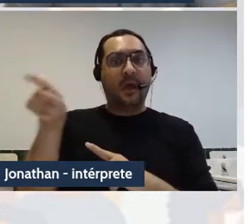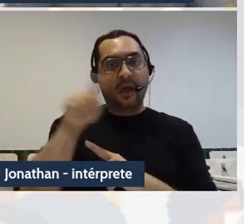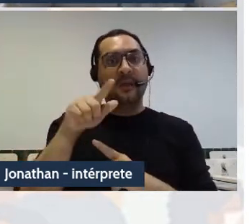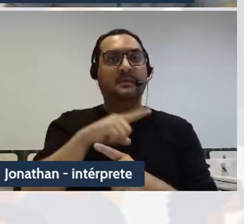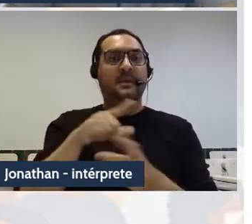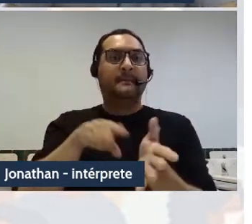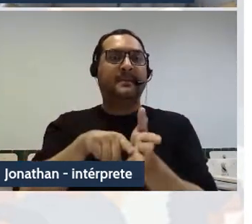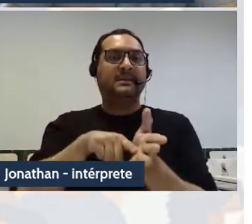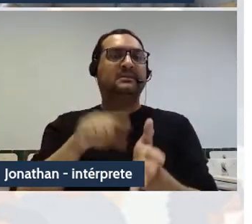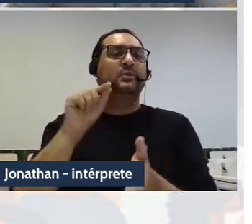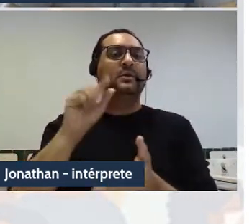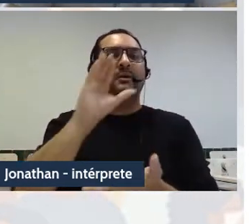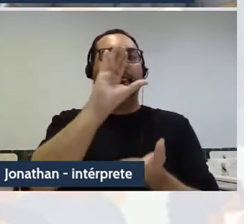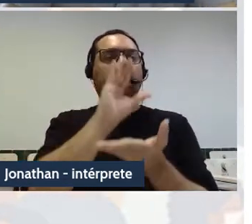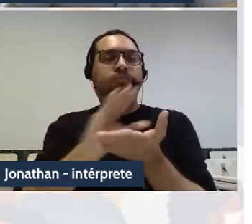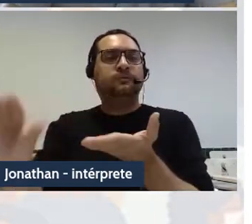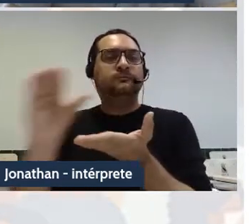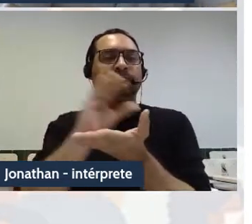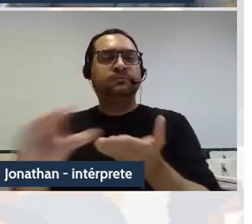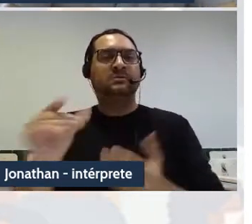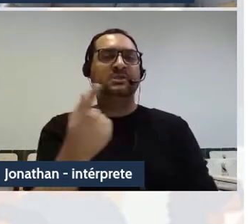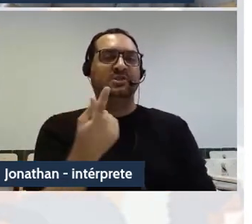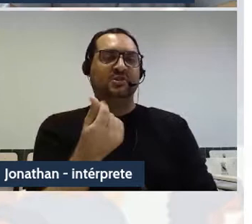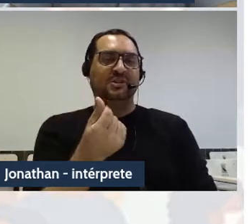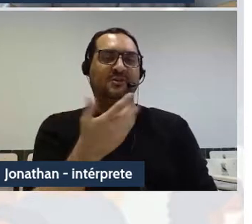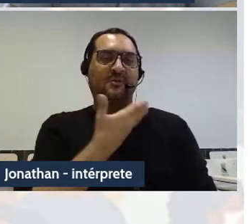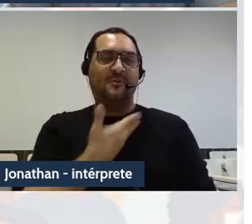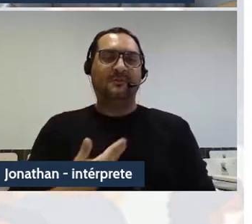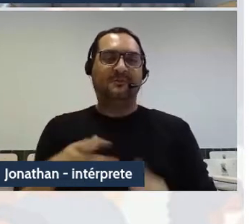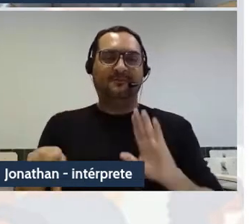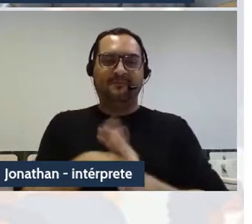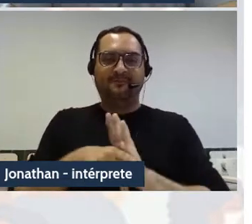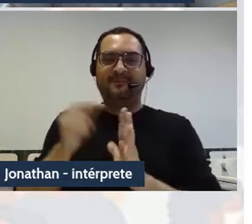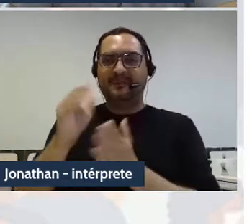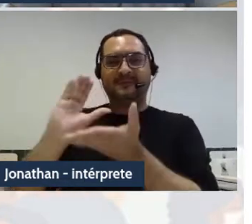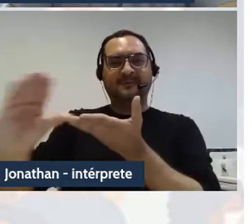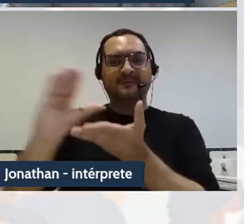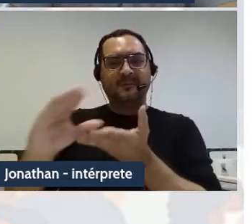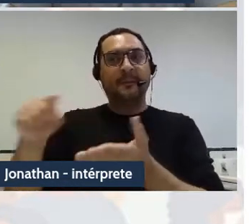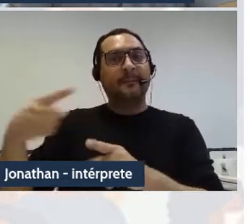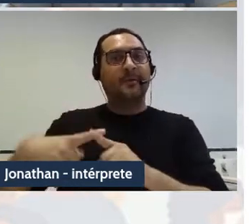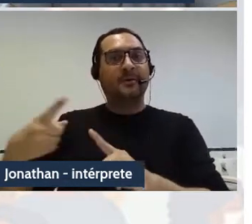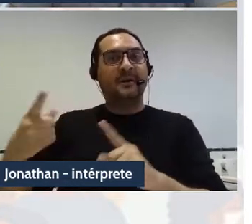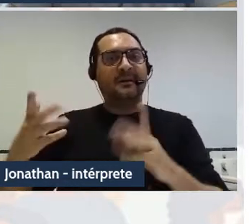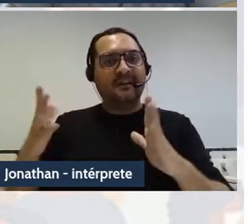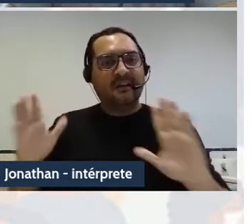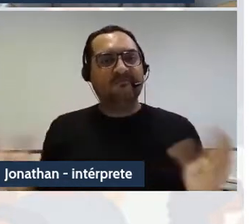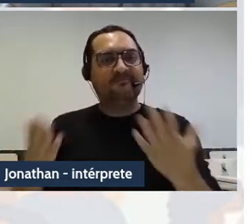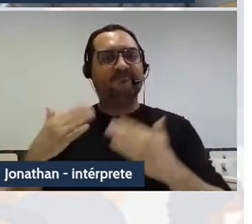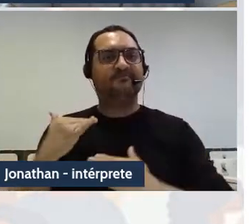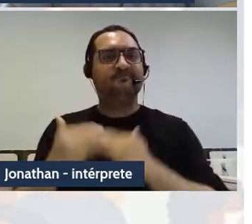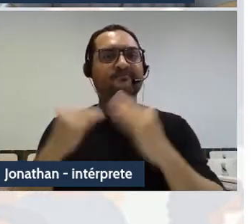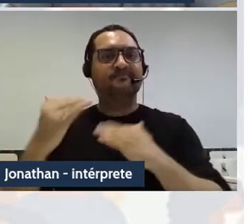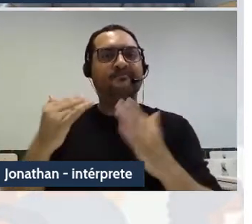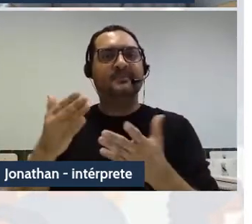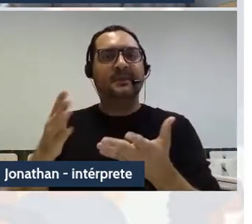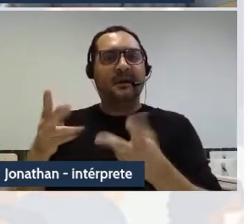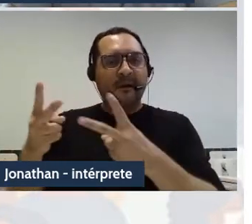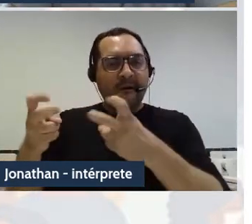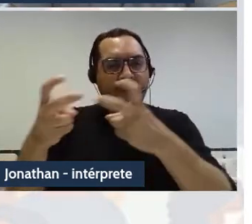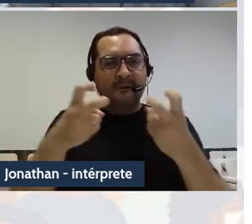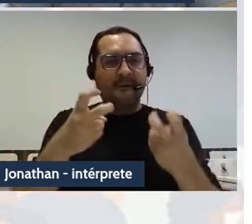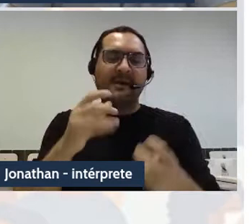governamental com o objetivo de levar a esse aprimoramento dos processamentos de informações. Homer